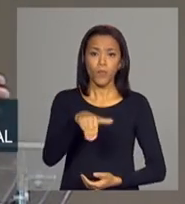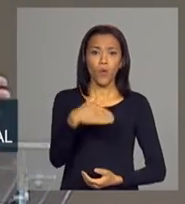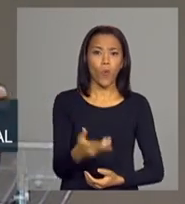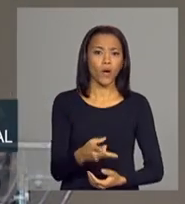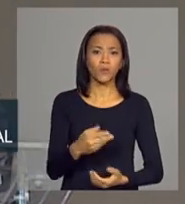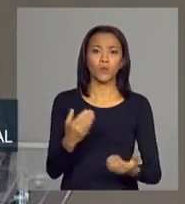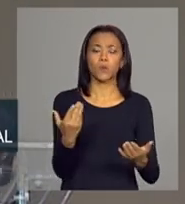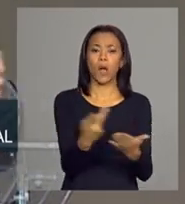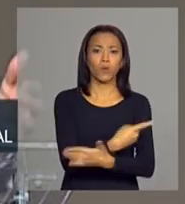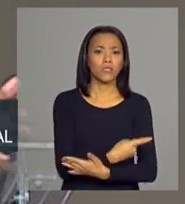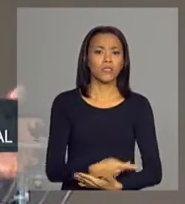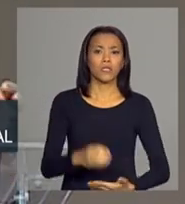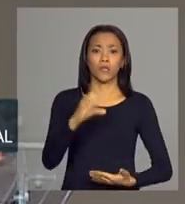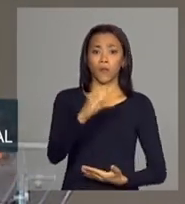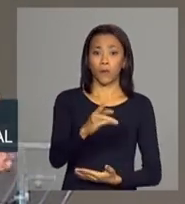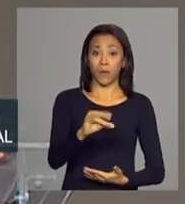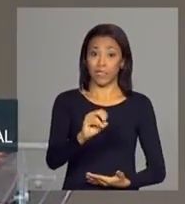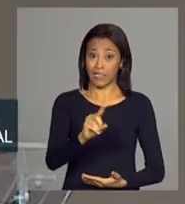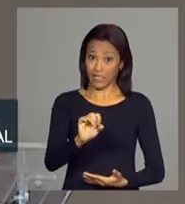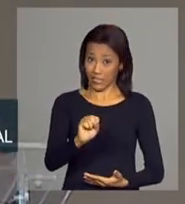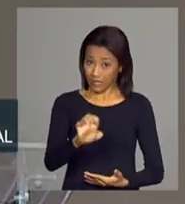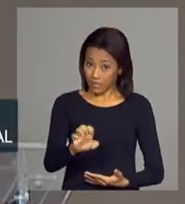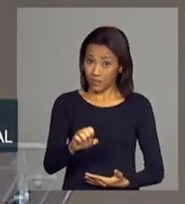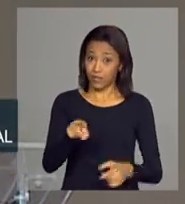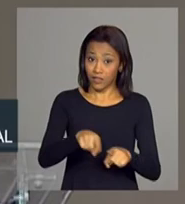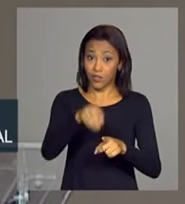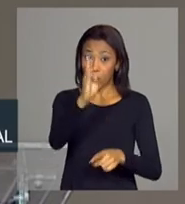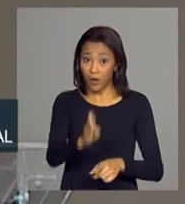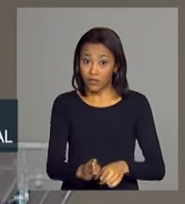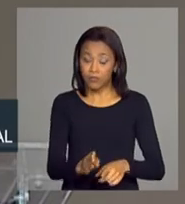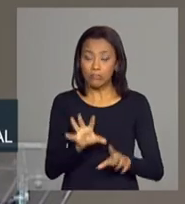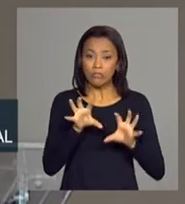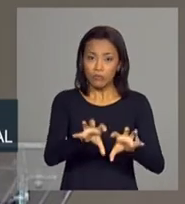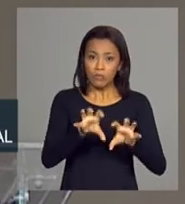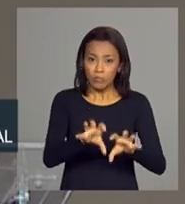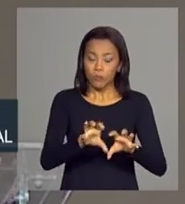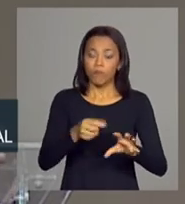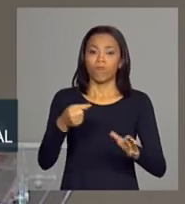crises internacionais rebatiam no Brasil de maneira muito profunda.